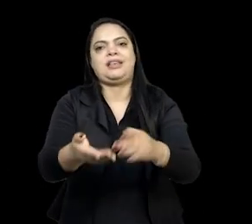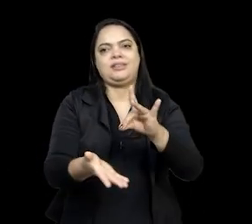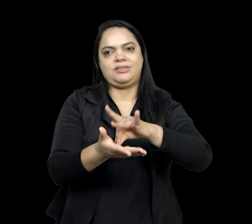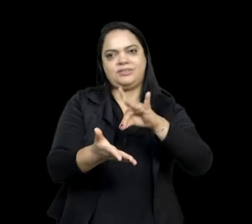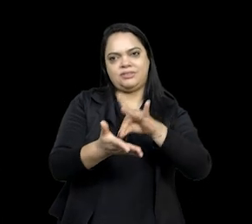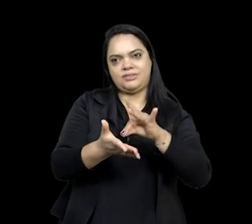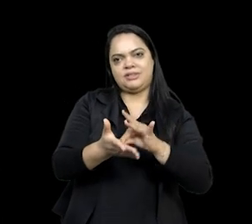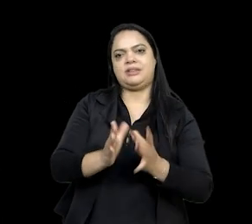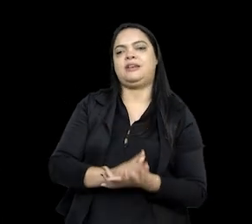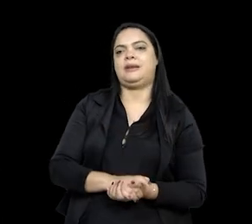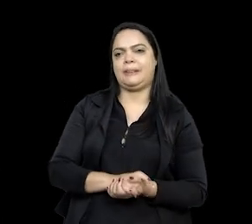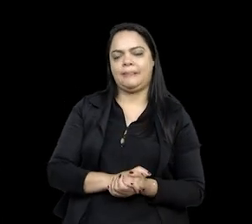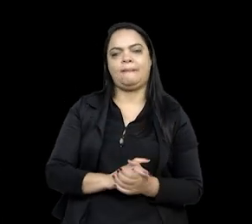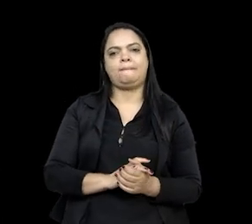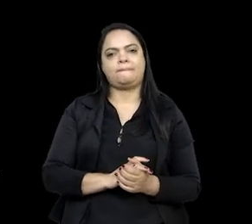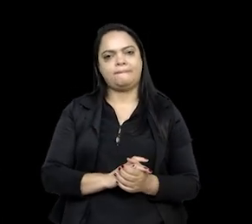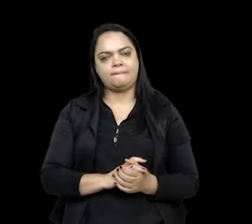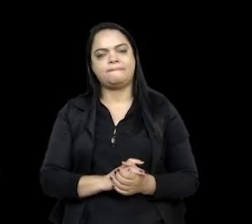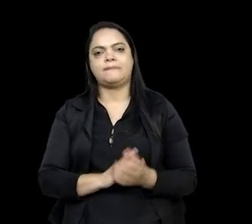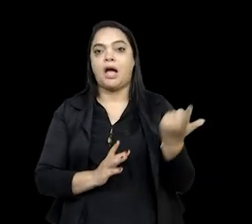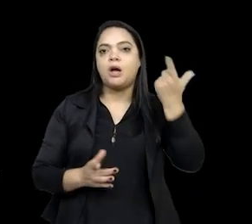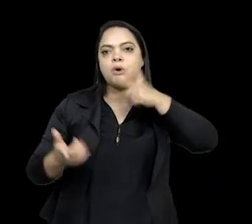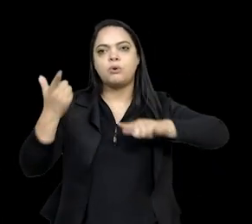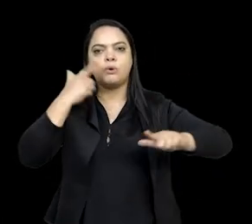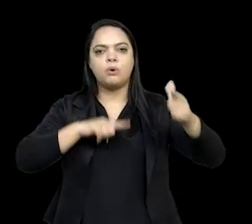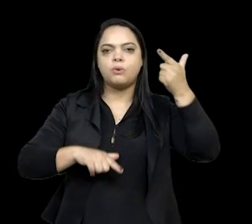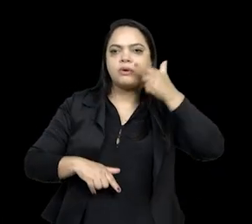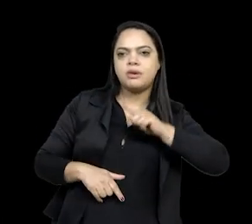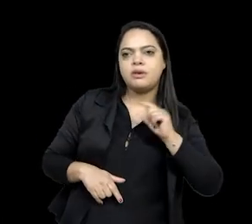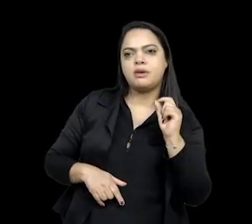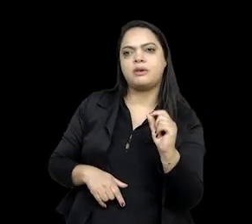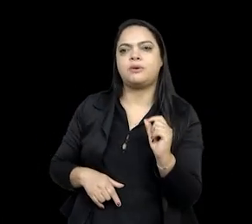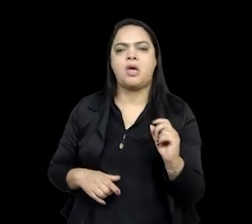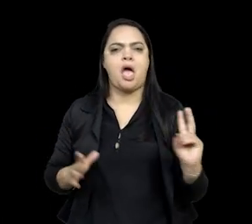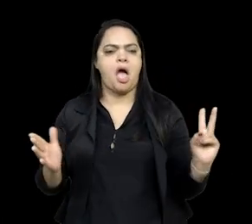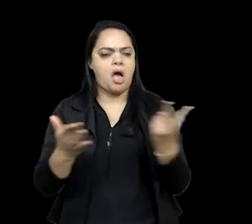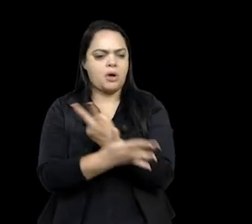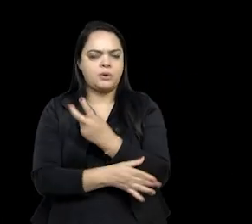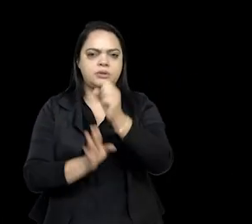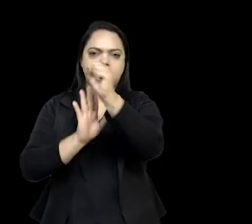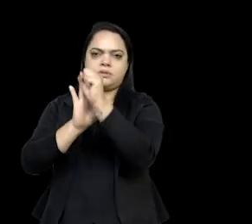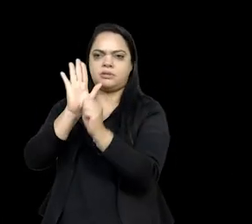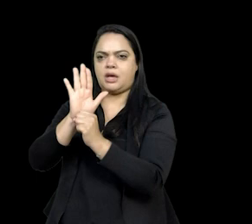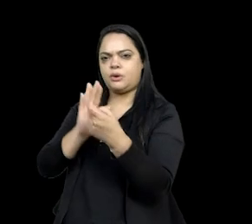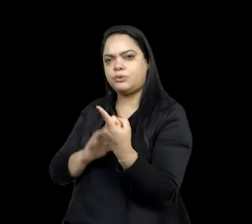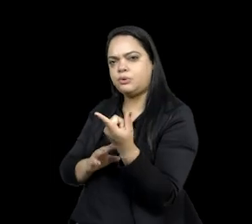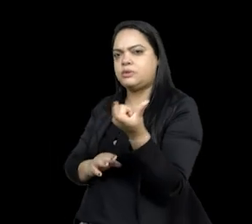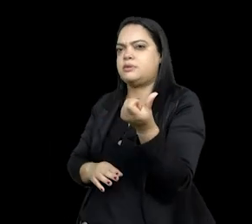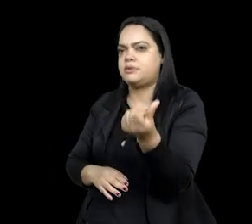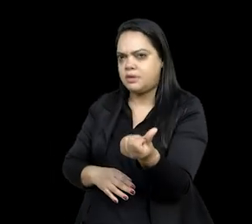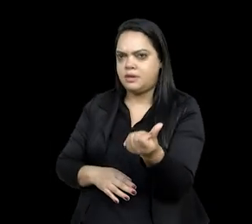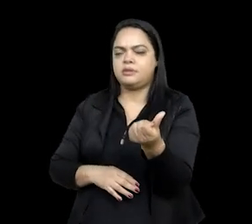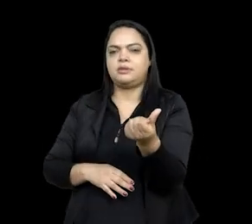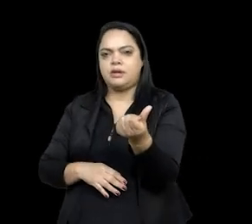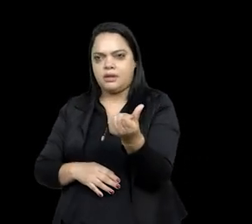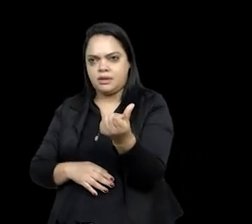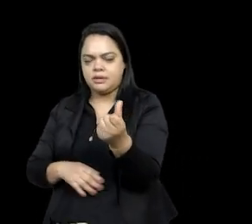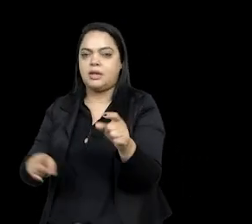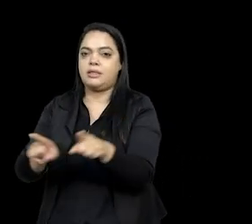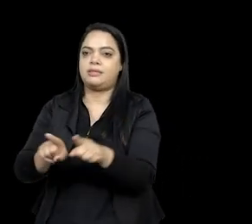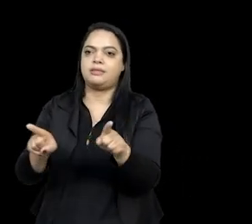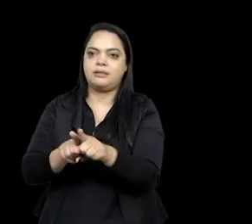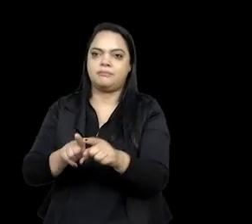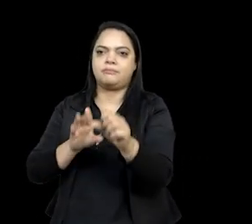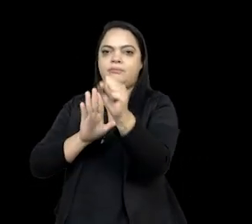pensando que ela acontece... A conquista, a colonização, as liberações aconteceram no século XVI, com o Sofinambá, no litoral. No